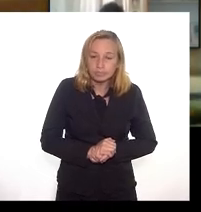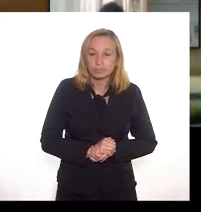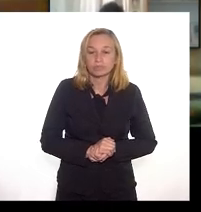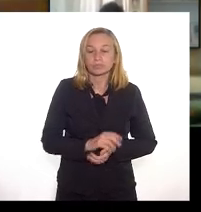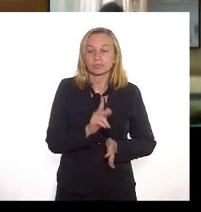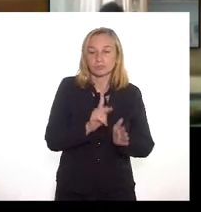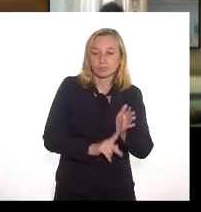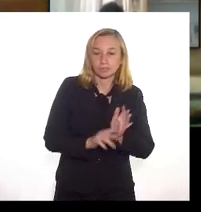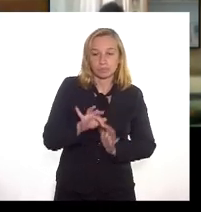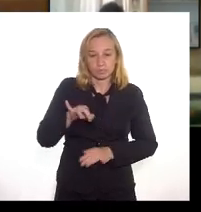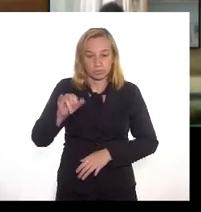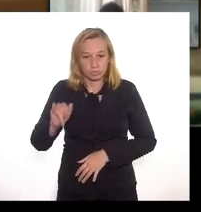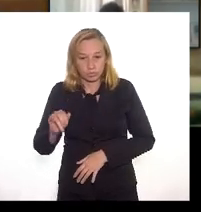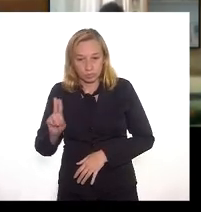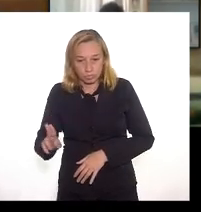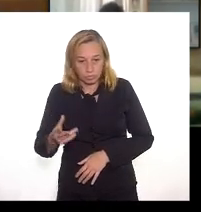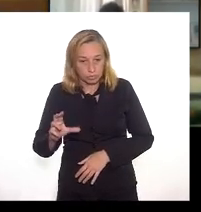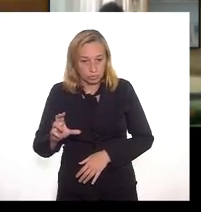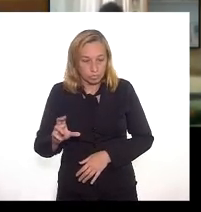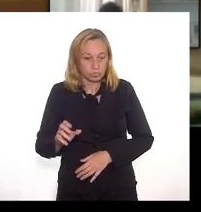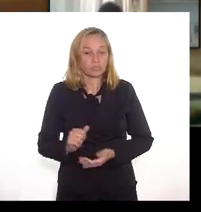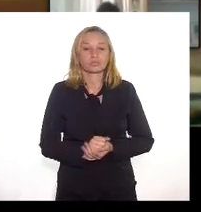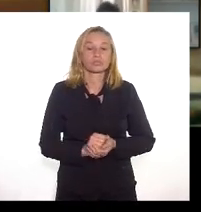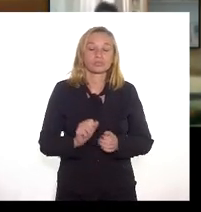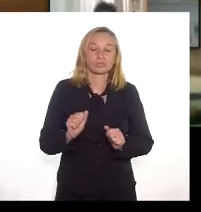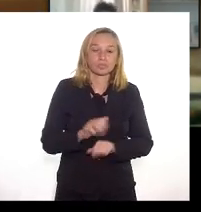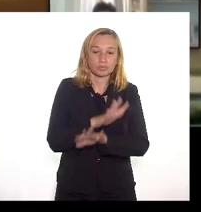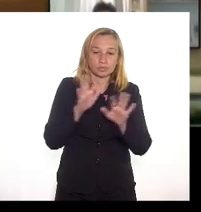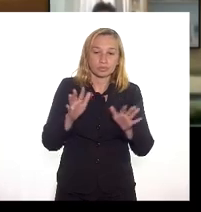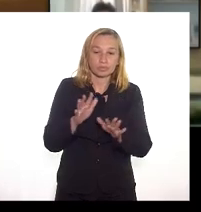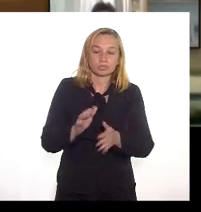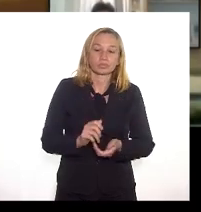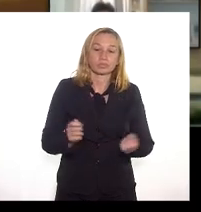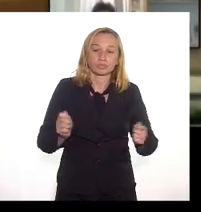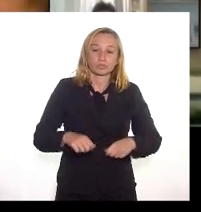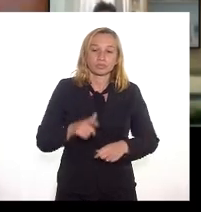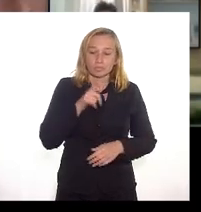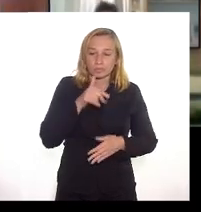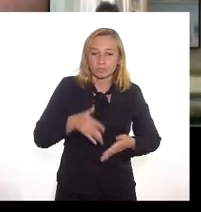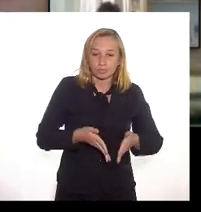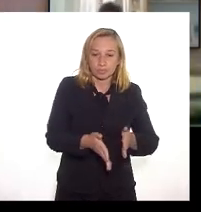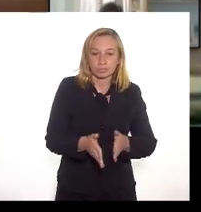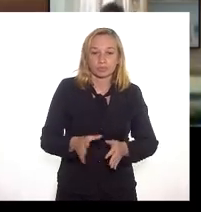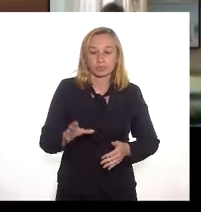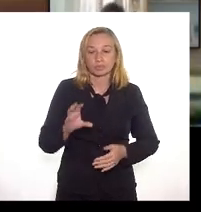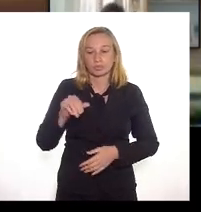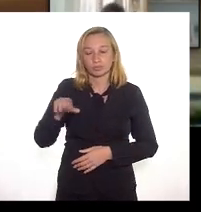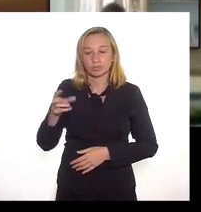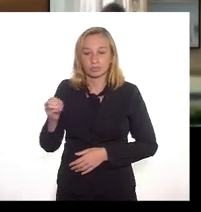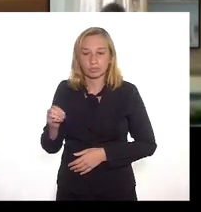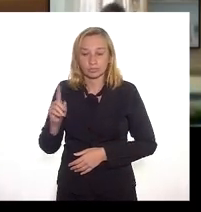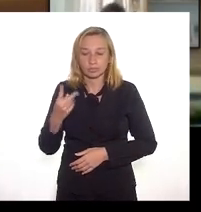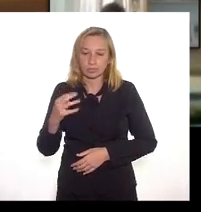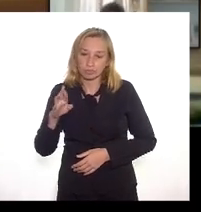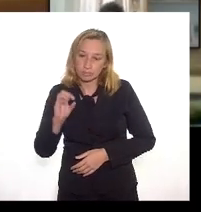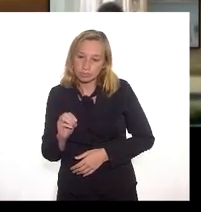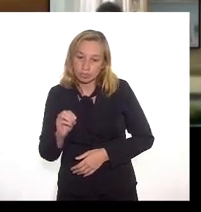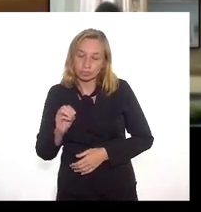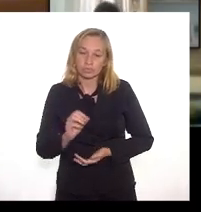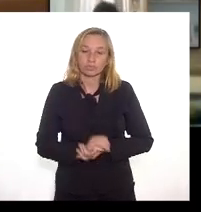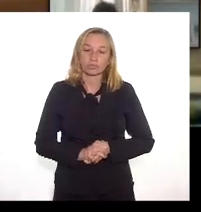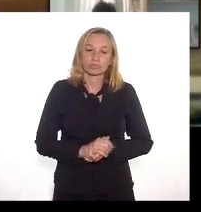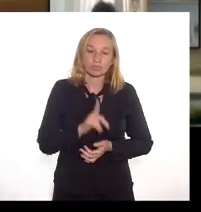fica claro de que há potenciais riscos no campo hidrológico já que há uma região de amortecimento de enchentes